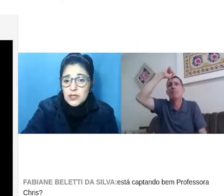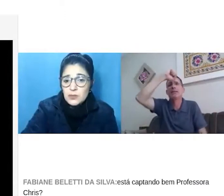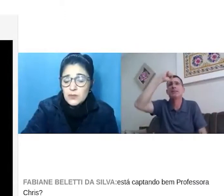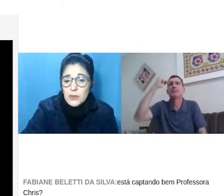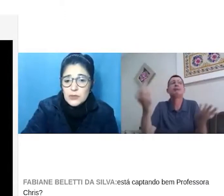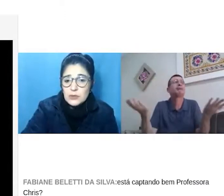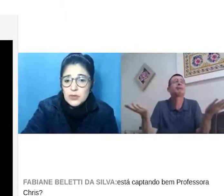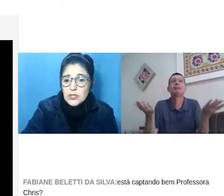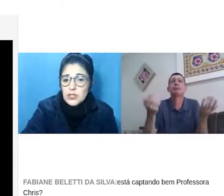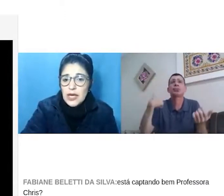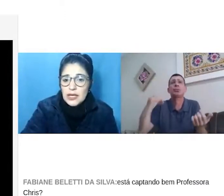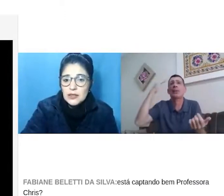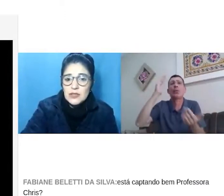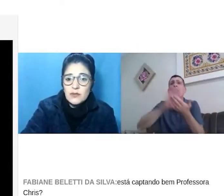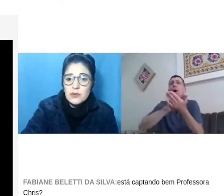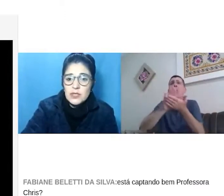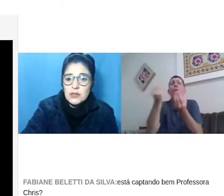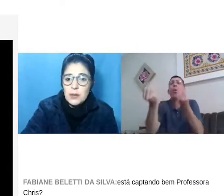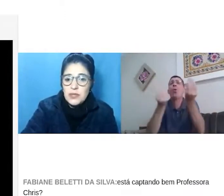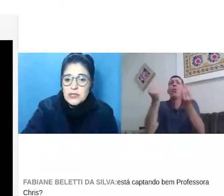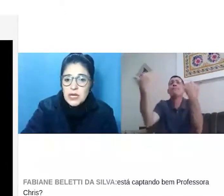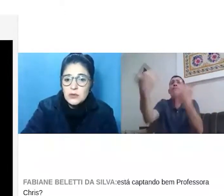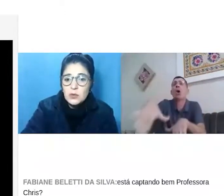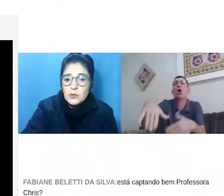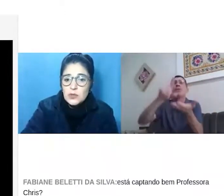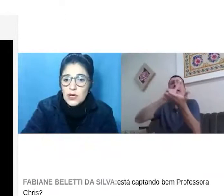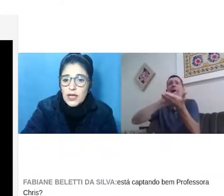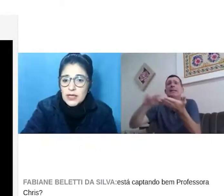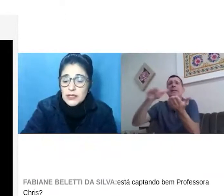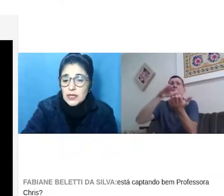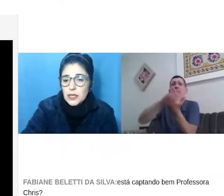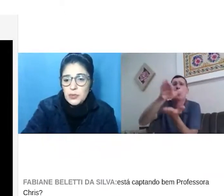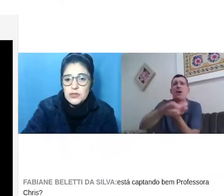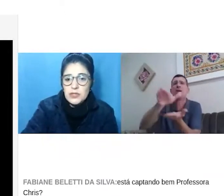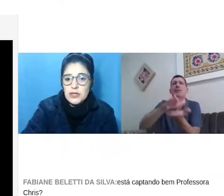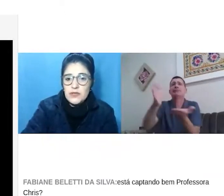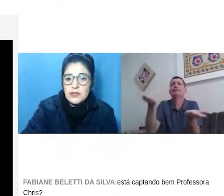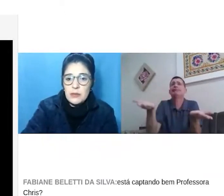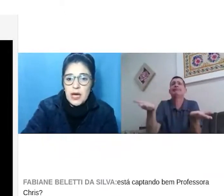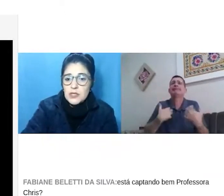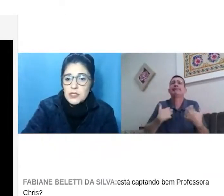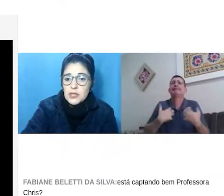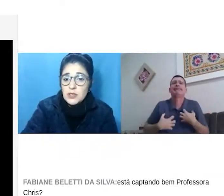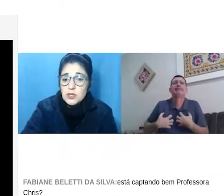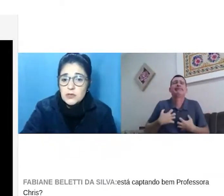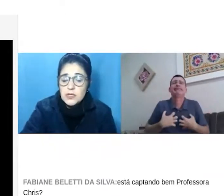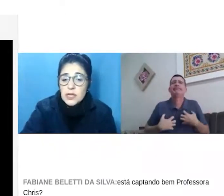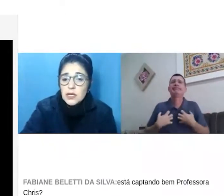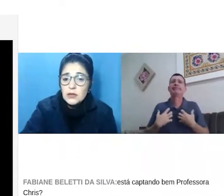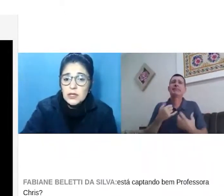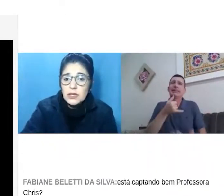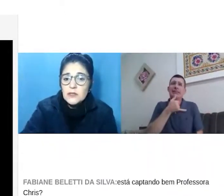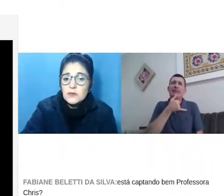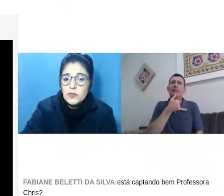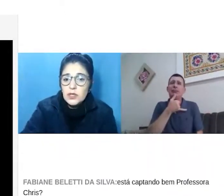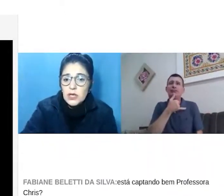entendendo absolutamente nada. Não estava conseguindo ter aprendizado como os meus colegas. Depois eu ia ter que fazer trabalhos, artigos. E